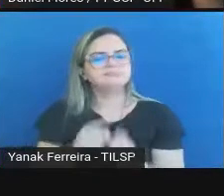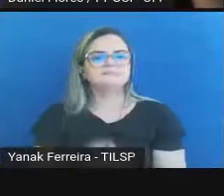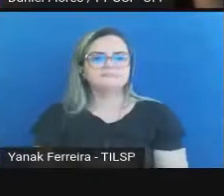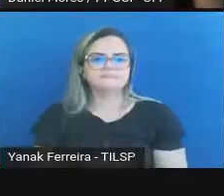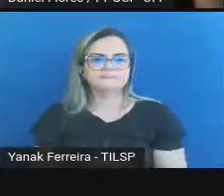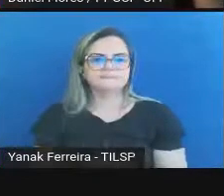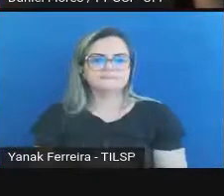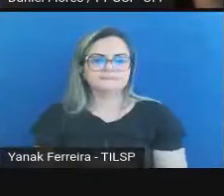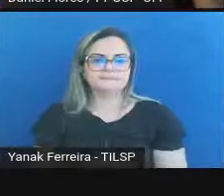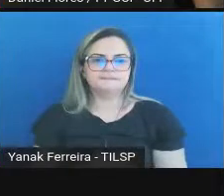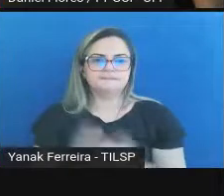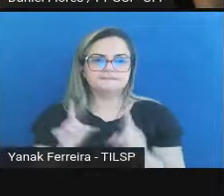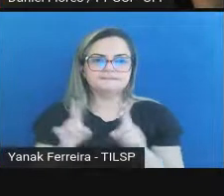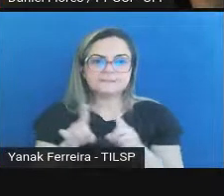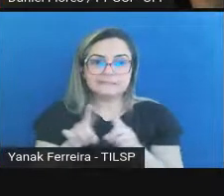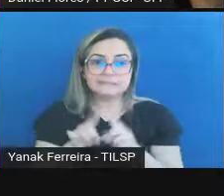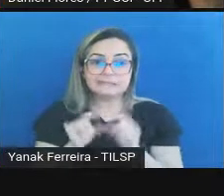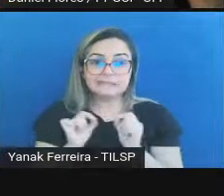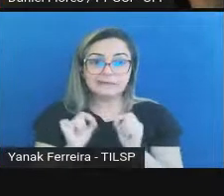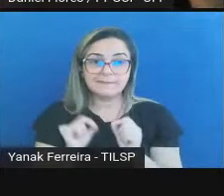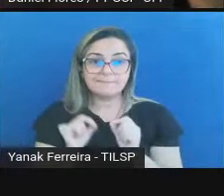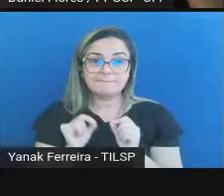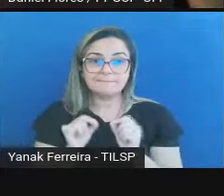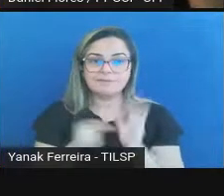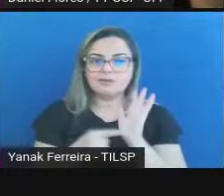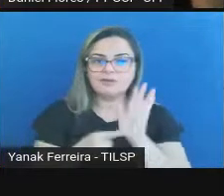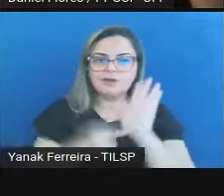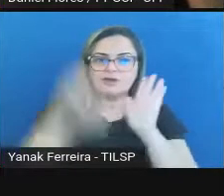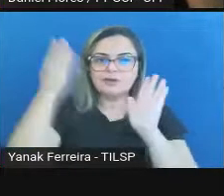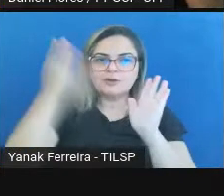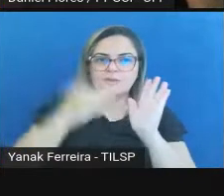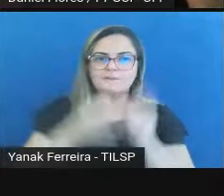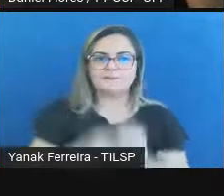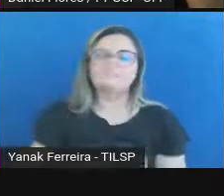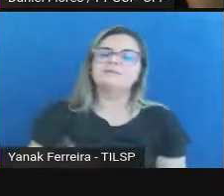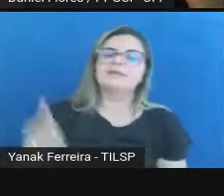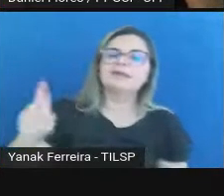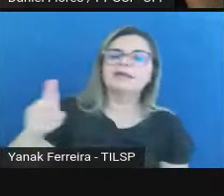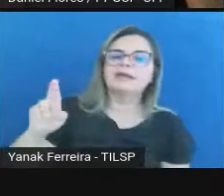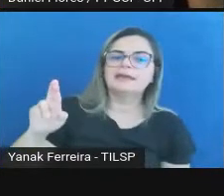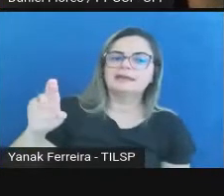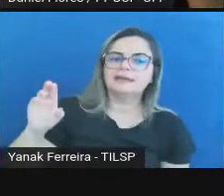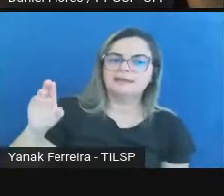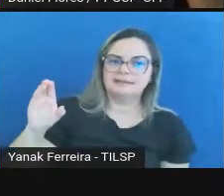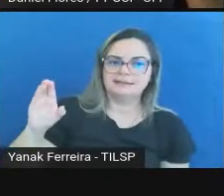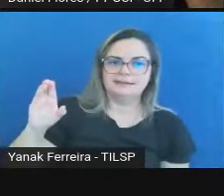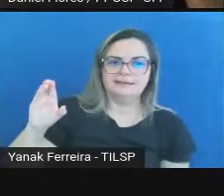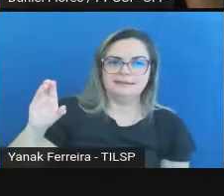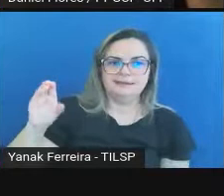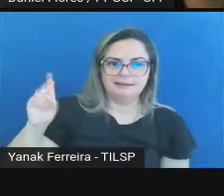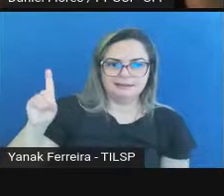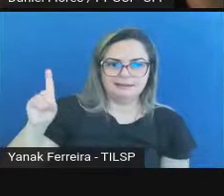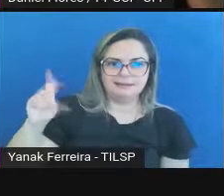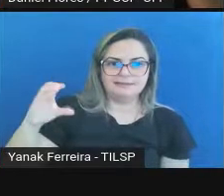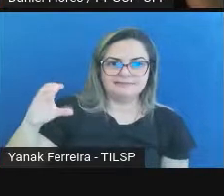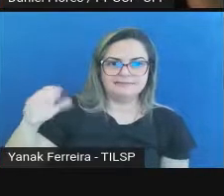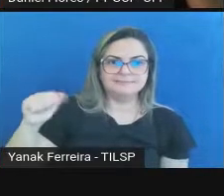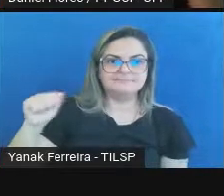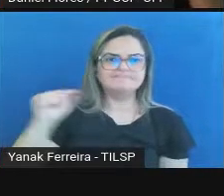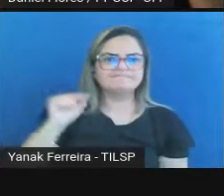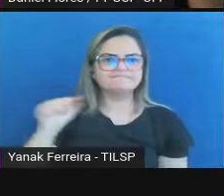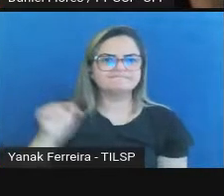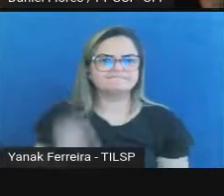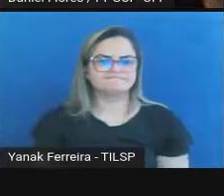também contemplar que esse RDC-ARC pode ser aplicado no corrente intermediário, nos